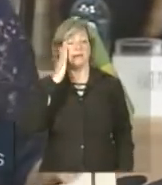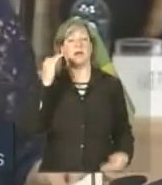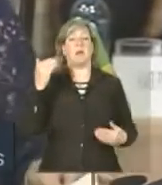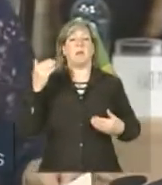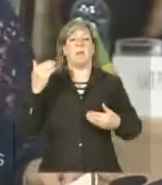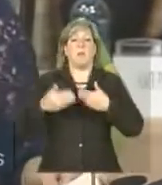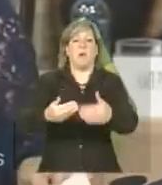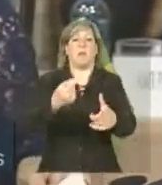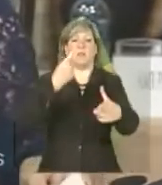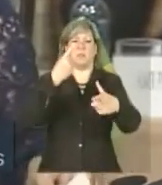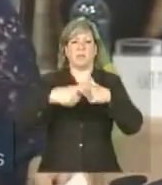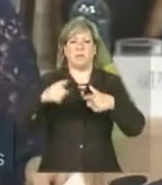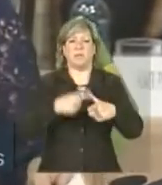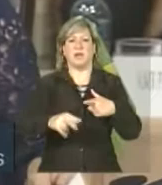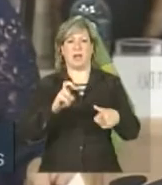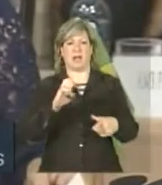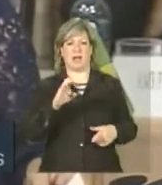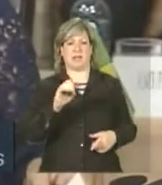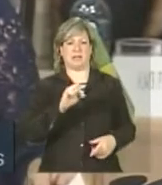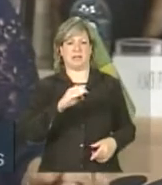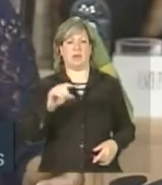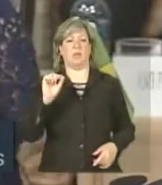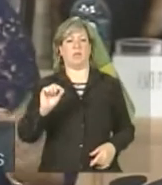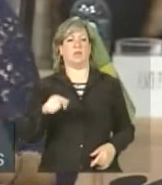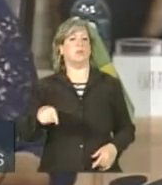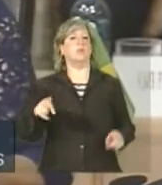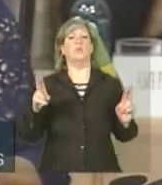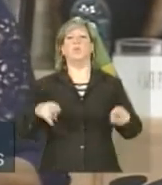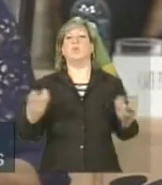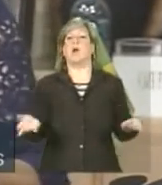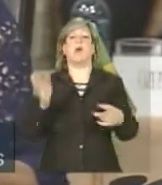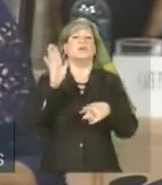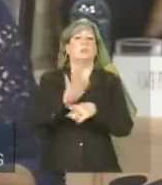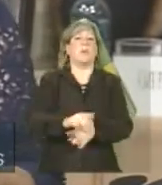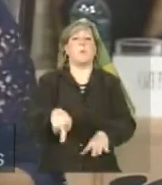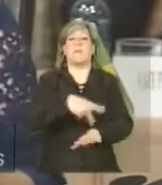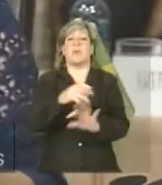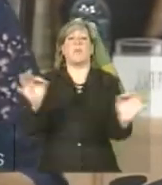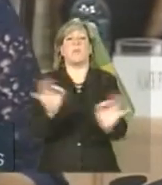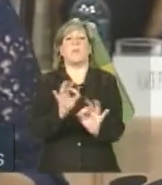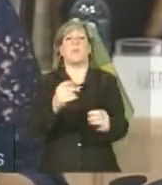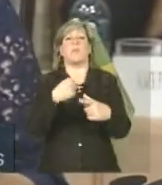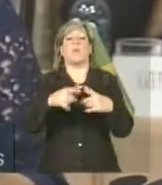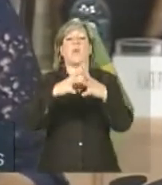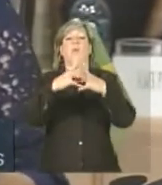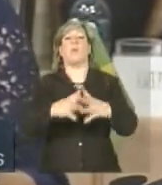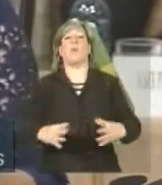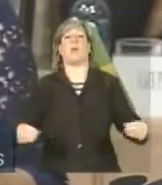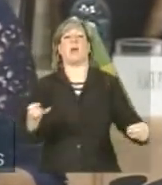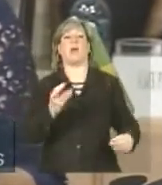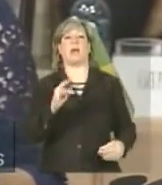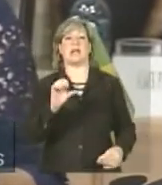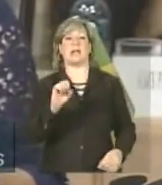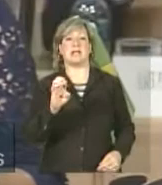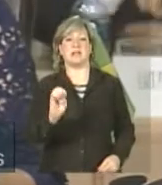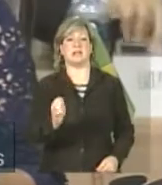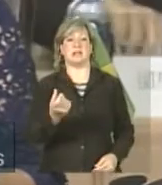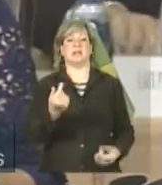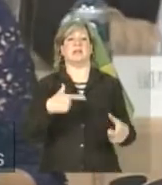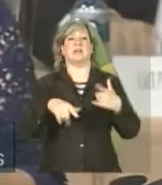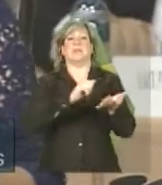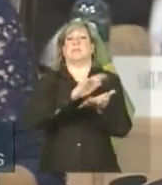recessivos jamais conduziram país algum a sair das crises e do